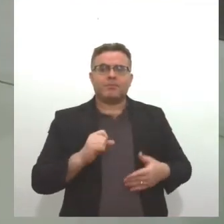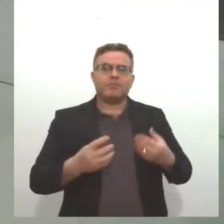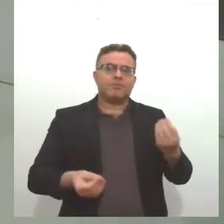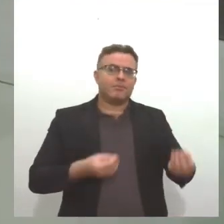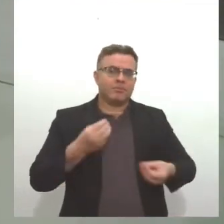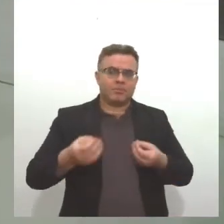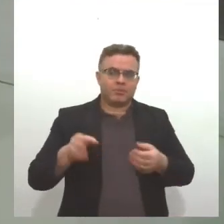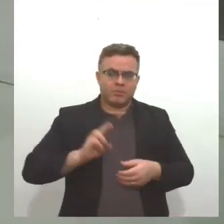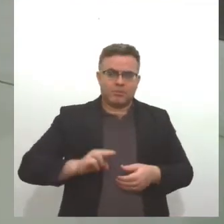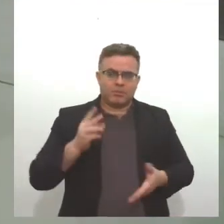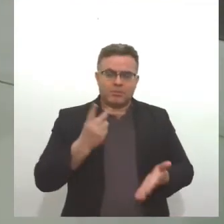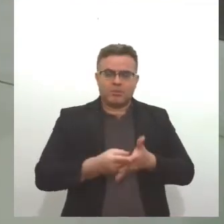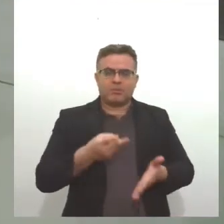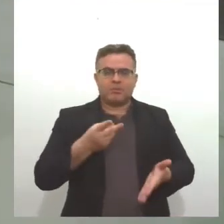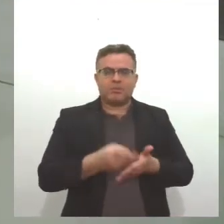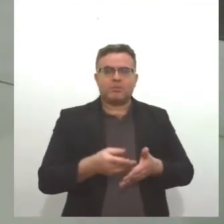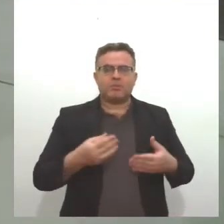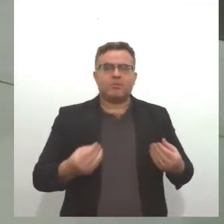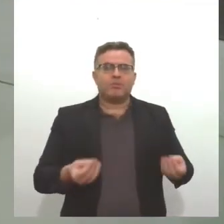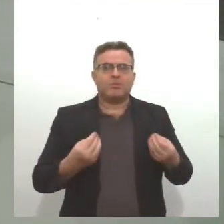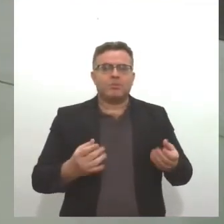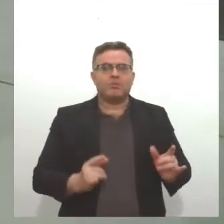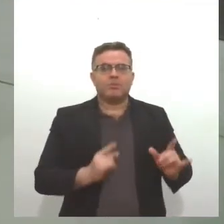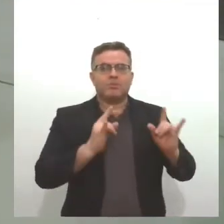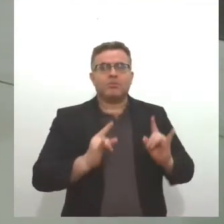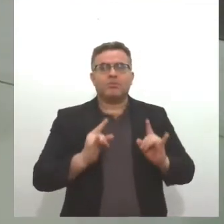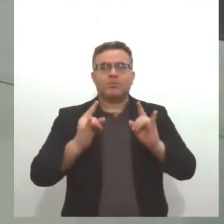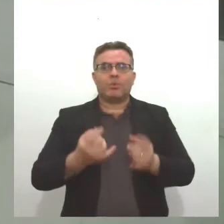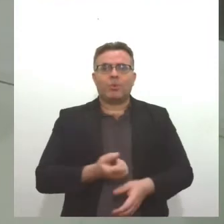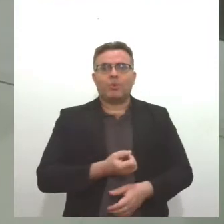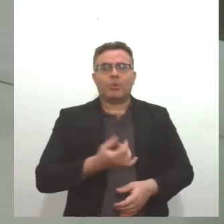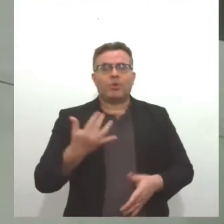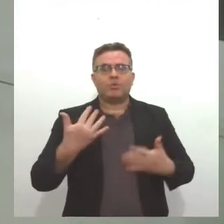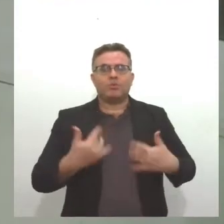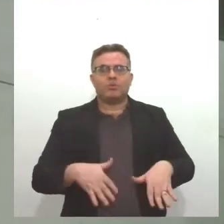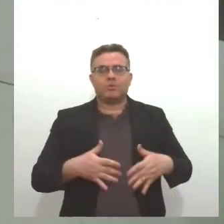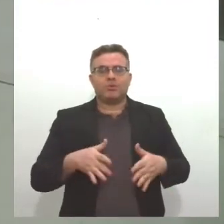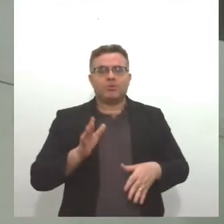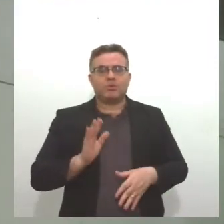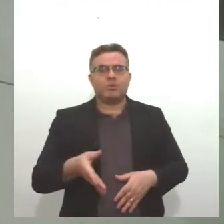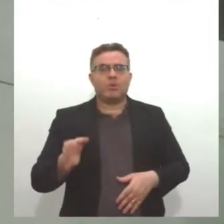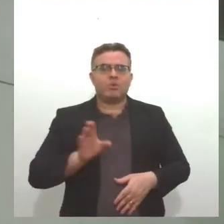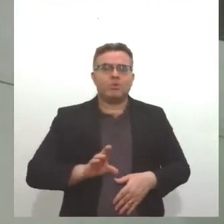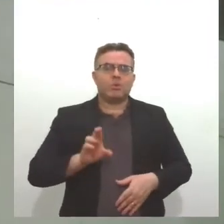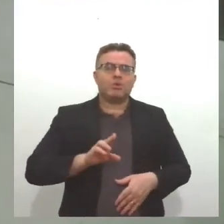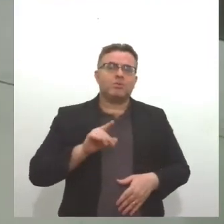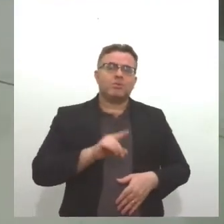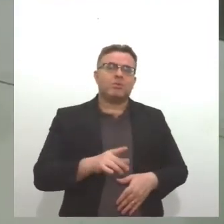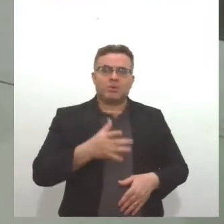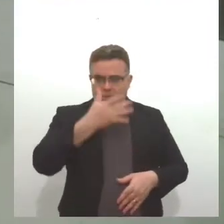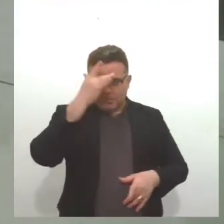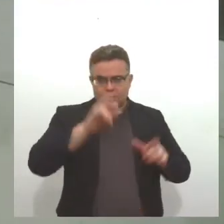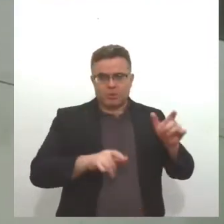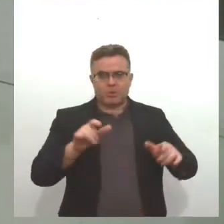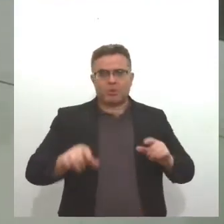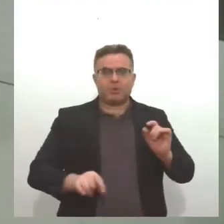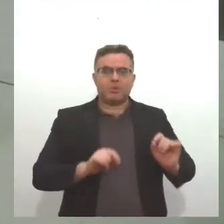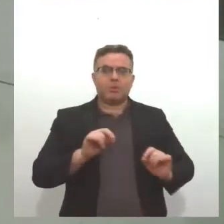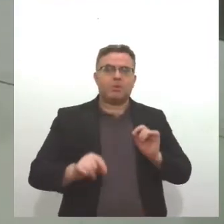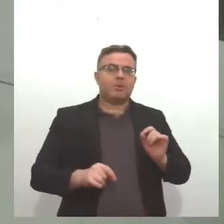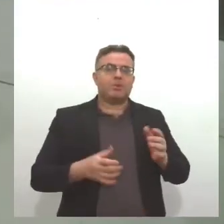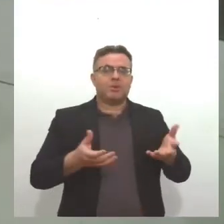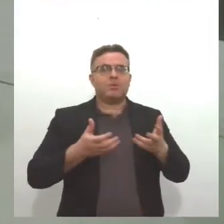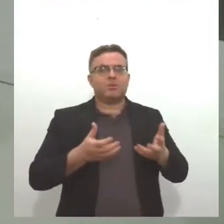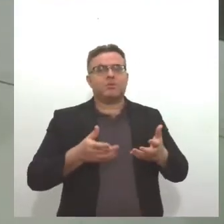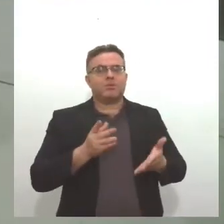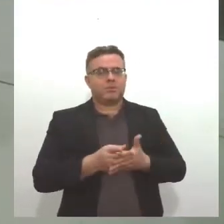utilizado. A gente está vendo muitos prédios, muitos condomínios usando essa canalização. As pessoas estão procurando vocês com maior